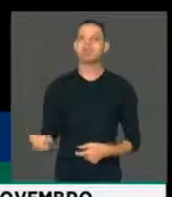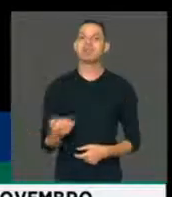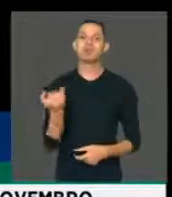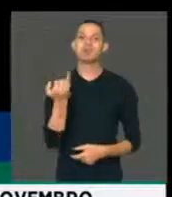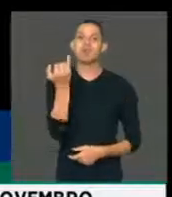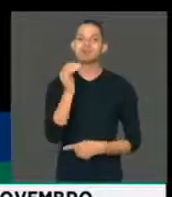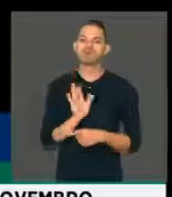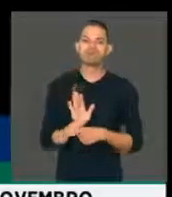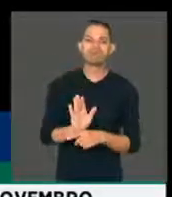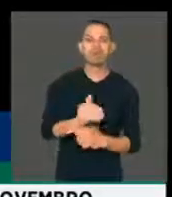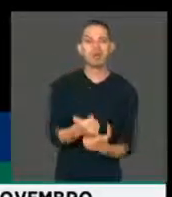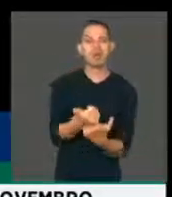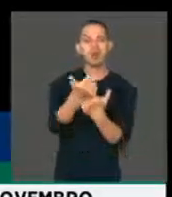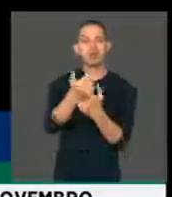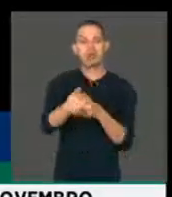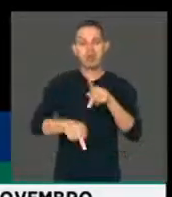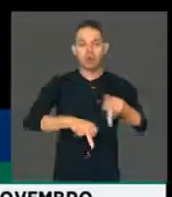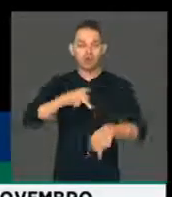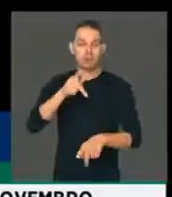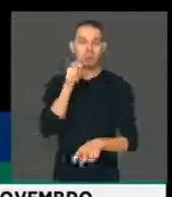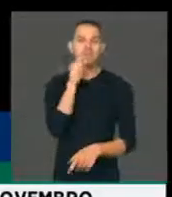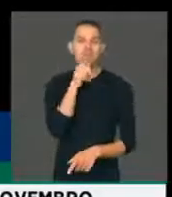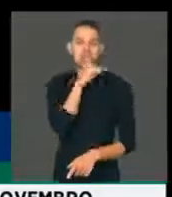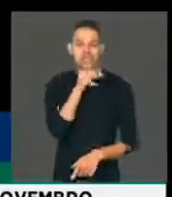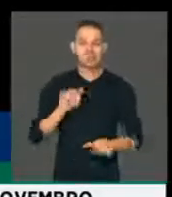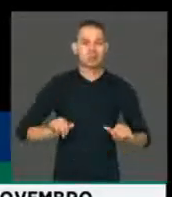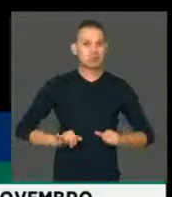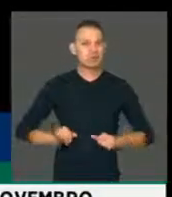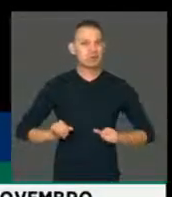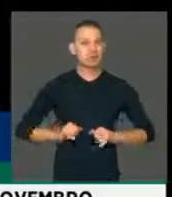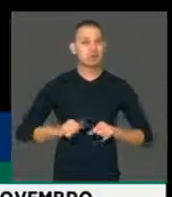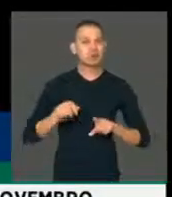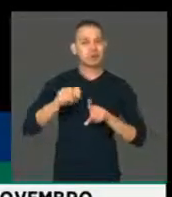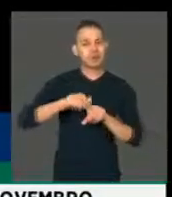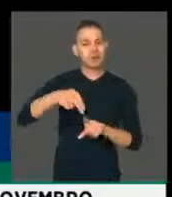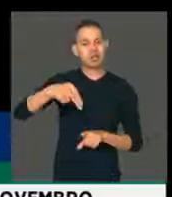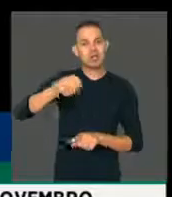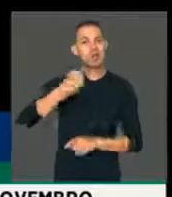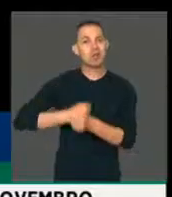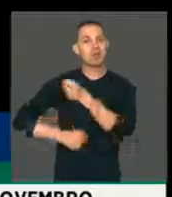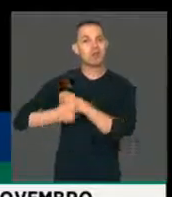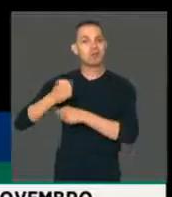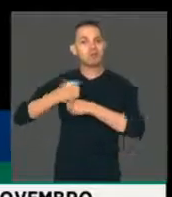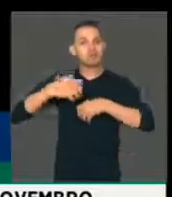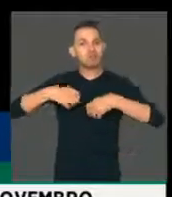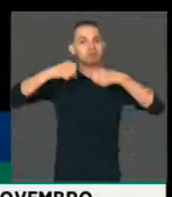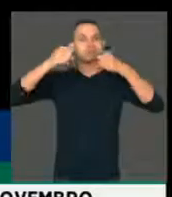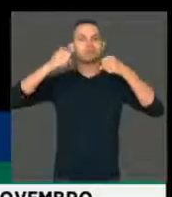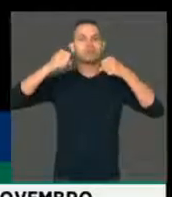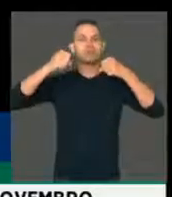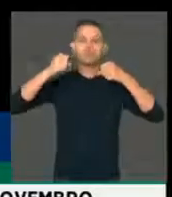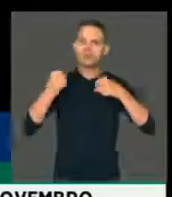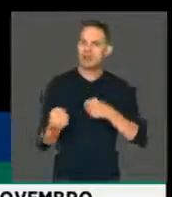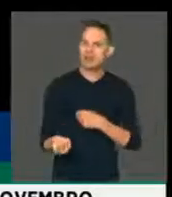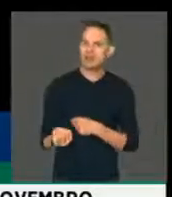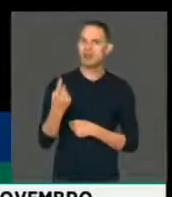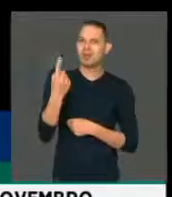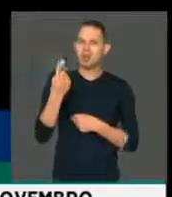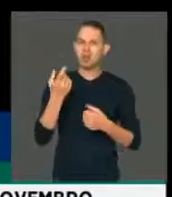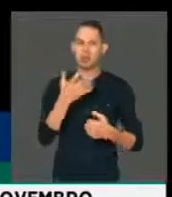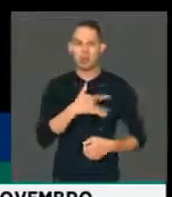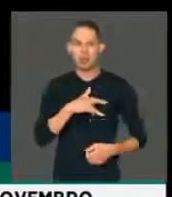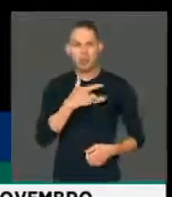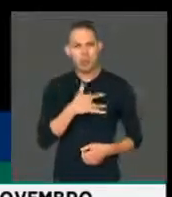povo do Amapá, que sofreu muito com o apagão em novembro do ano passado, é um escândalo o que a população do Amapá sofreu, nós sabemos